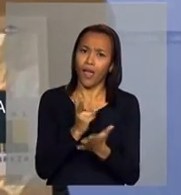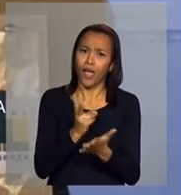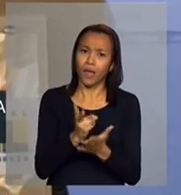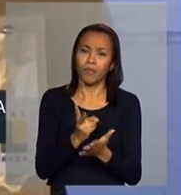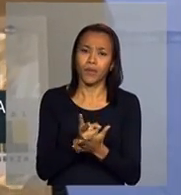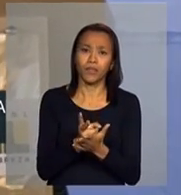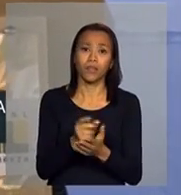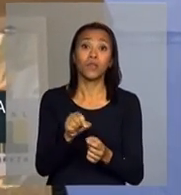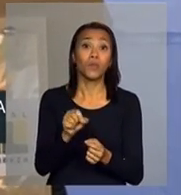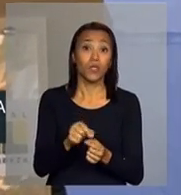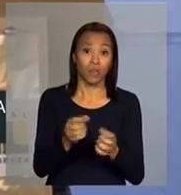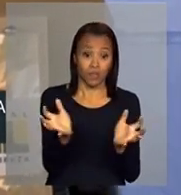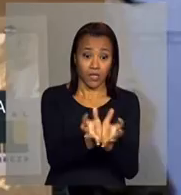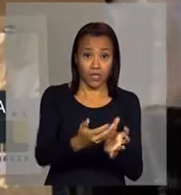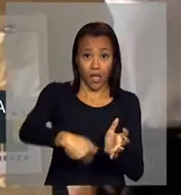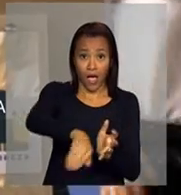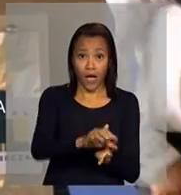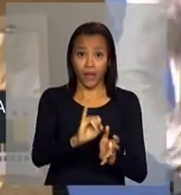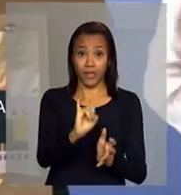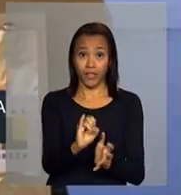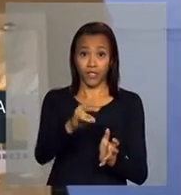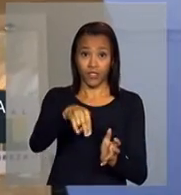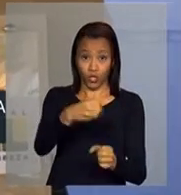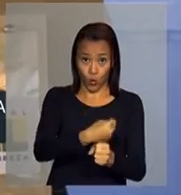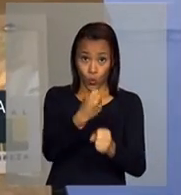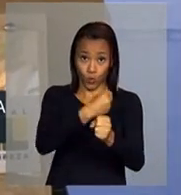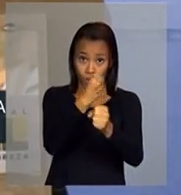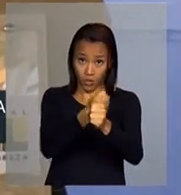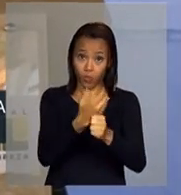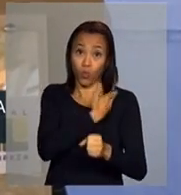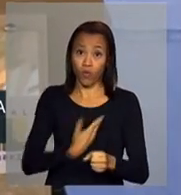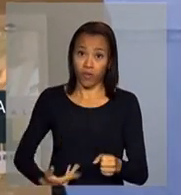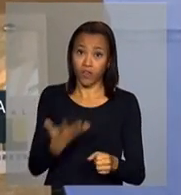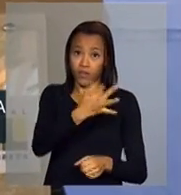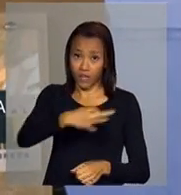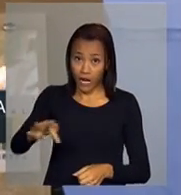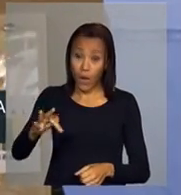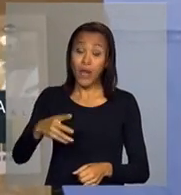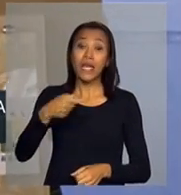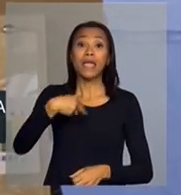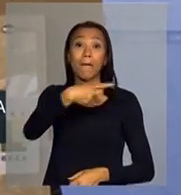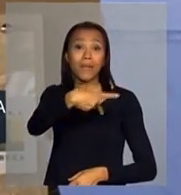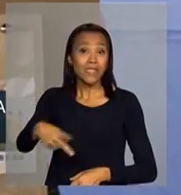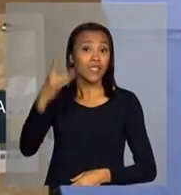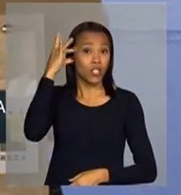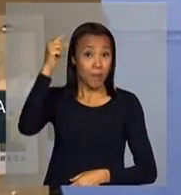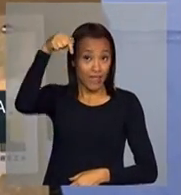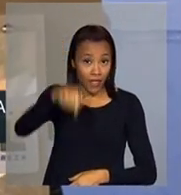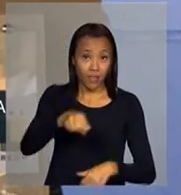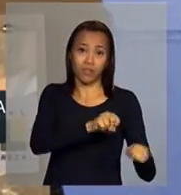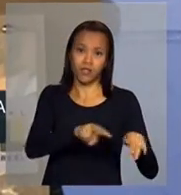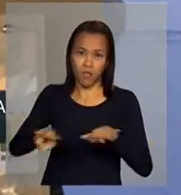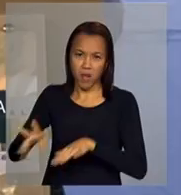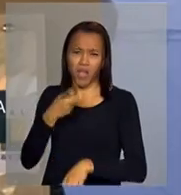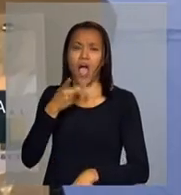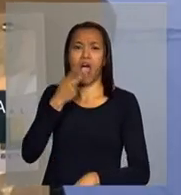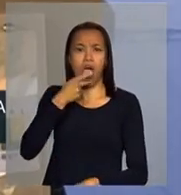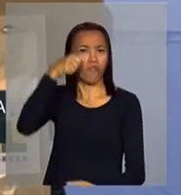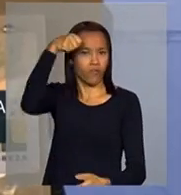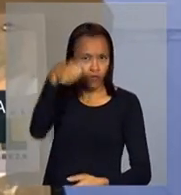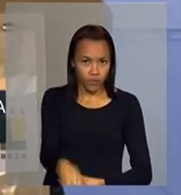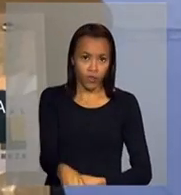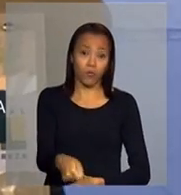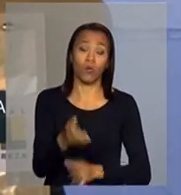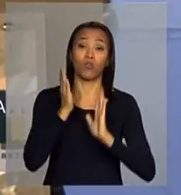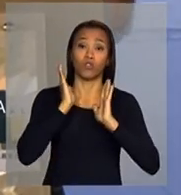do setor de infraestrutura do governo federal e a presidenta Dilma, nesta semana, bateu o martelo. Além de lançar a